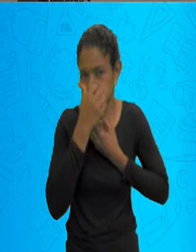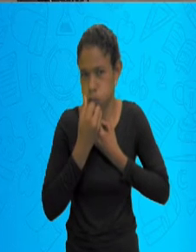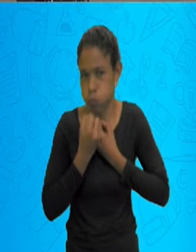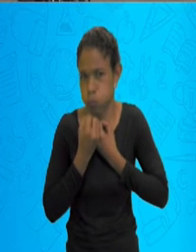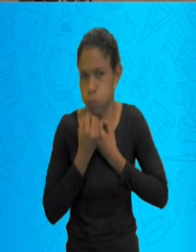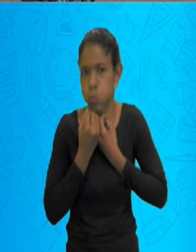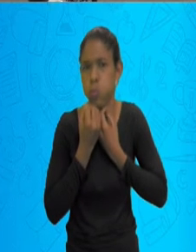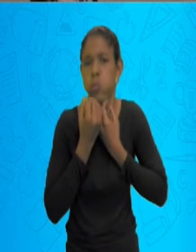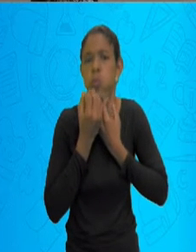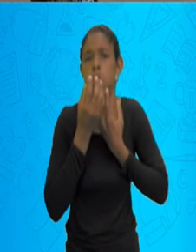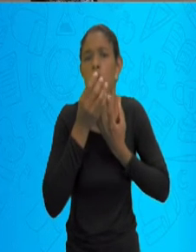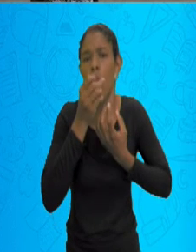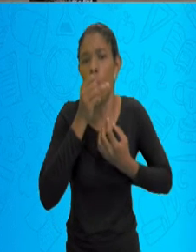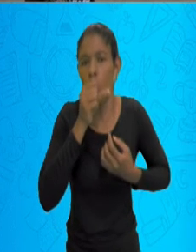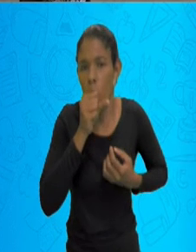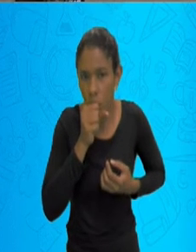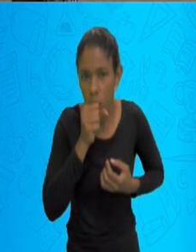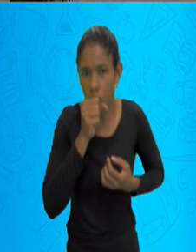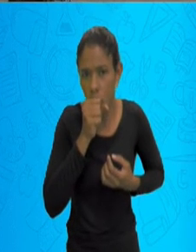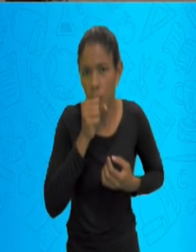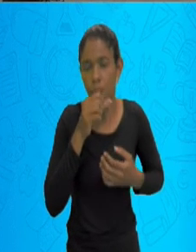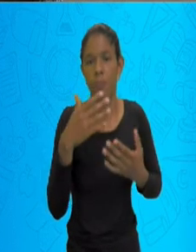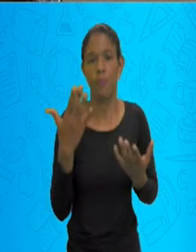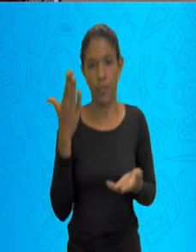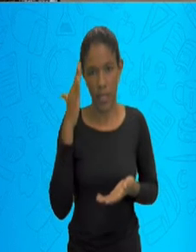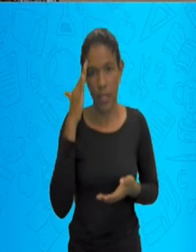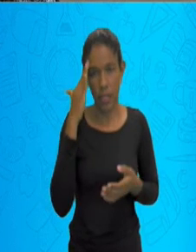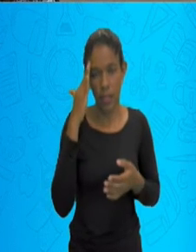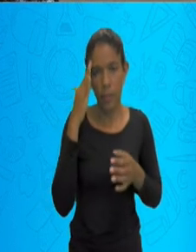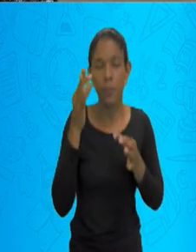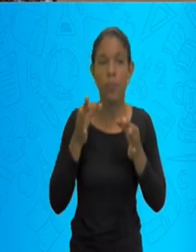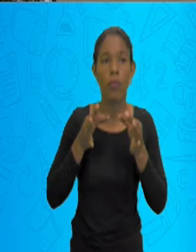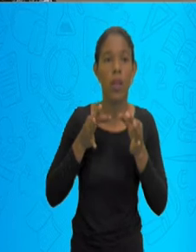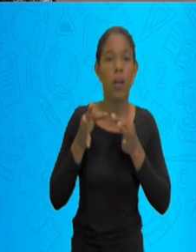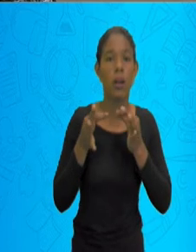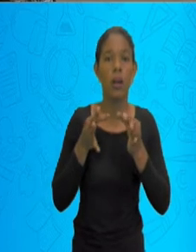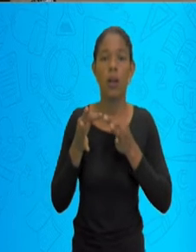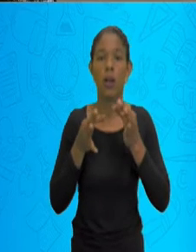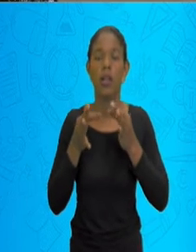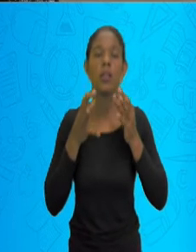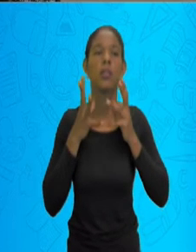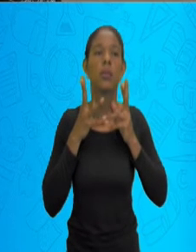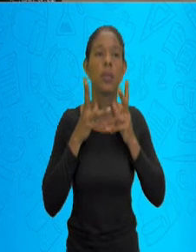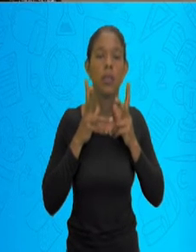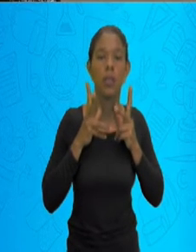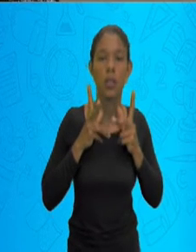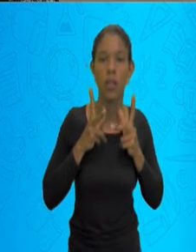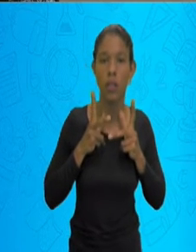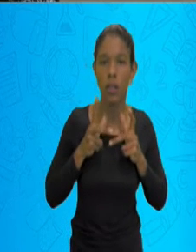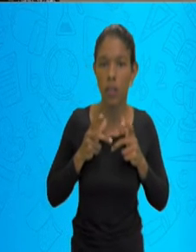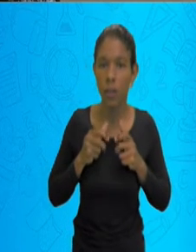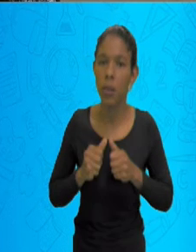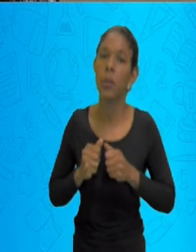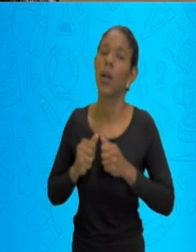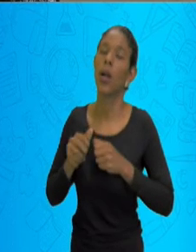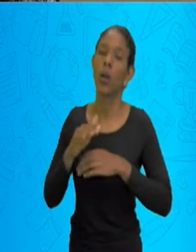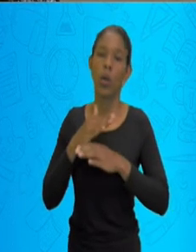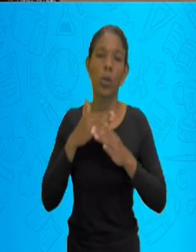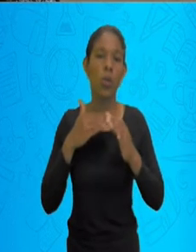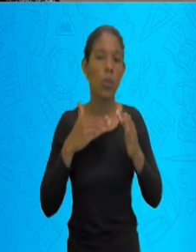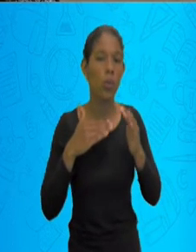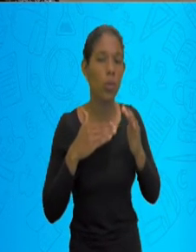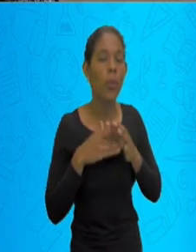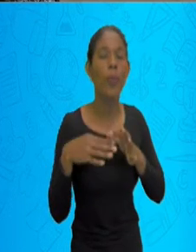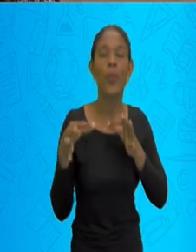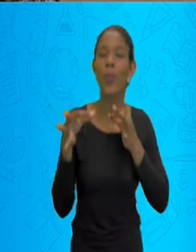tá? E aí, a gente vai ter essa organização para que se limpe, para que tudo fica ali bem